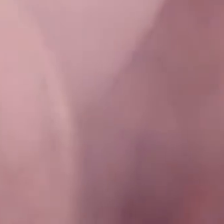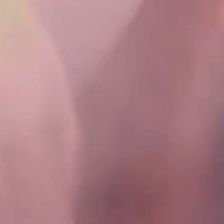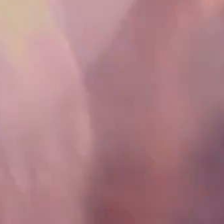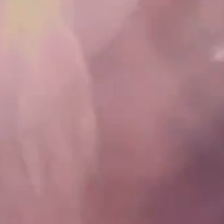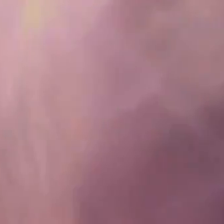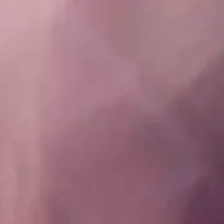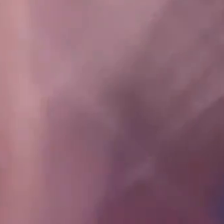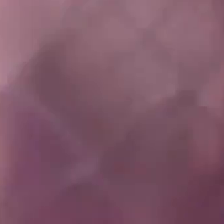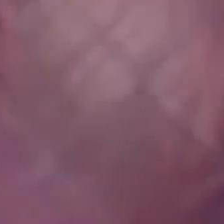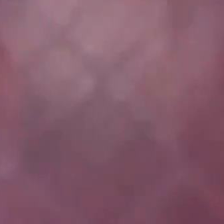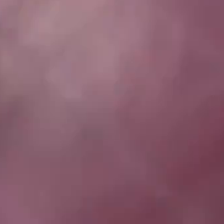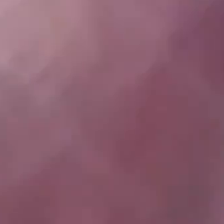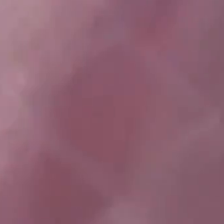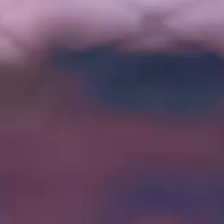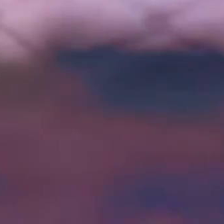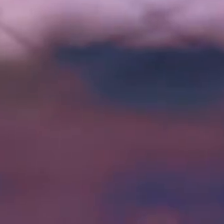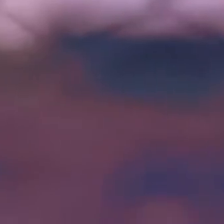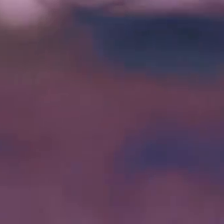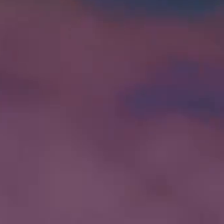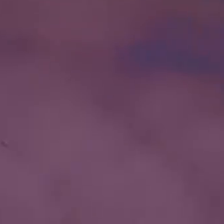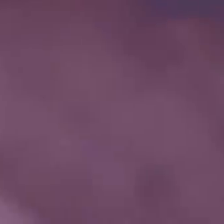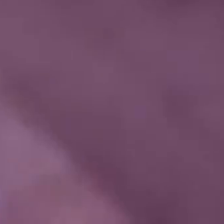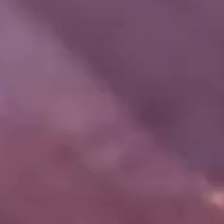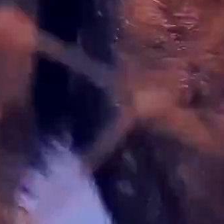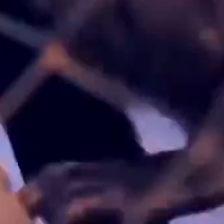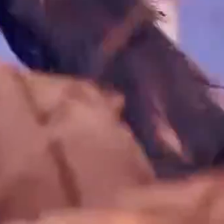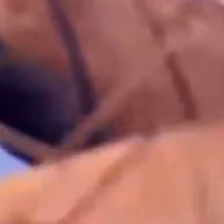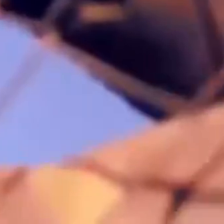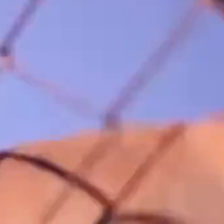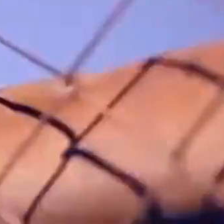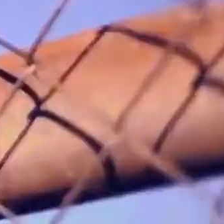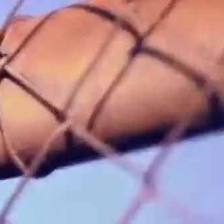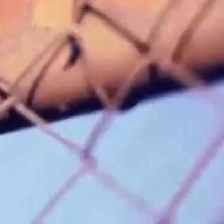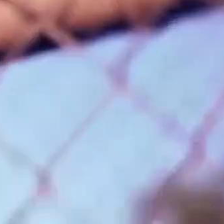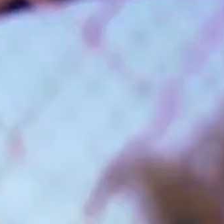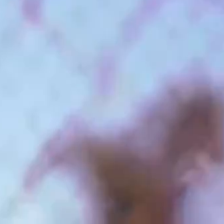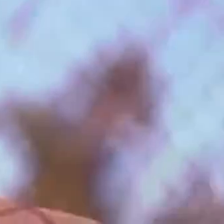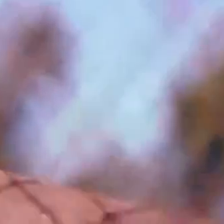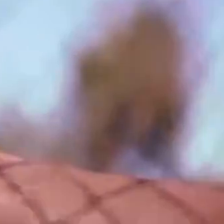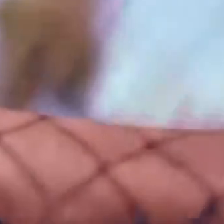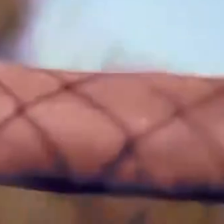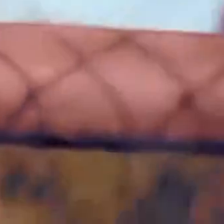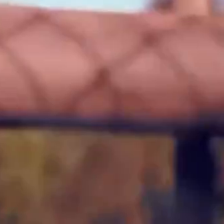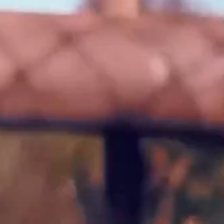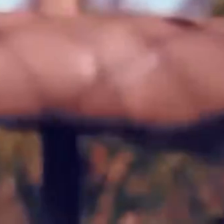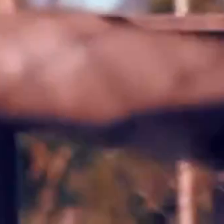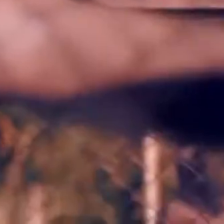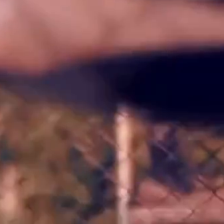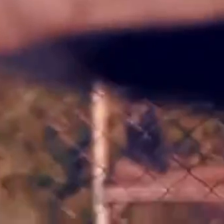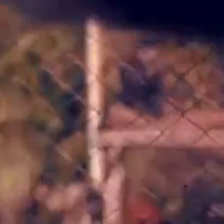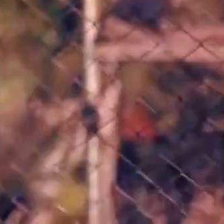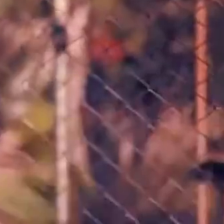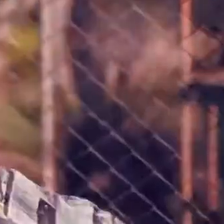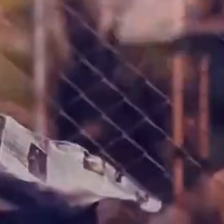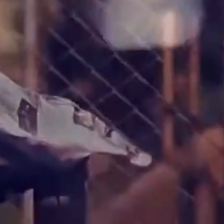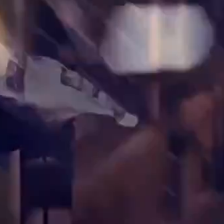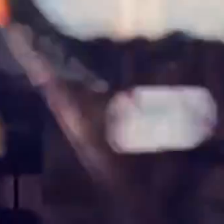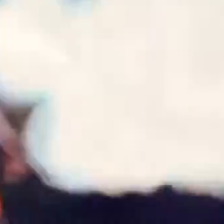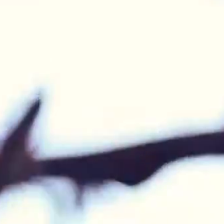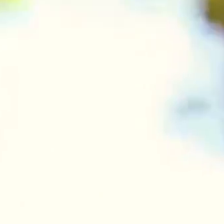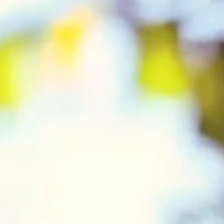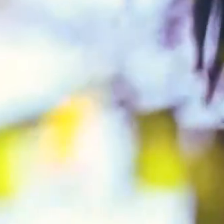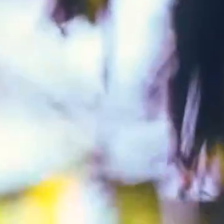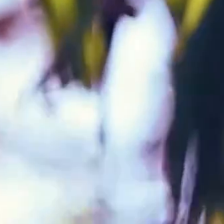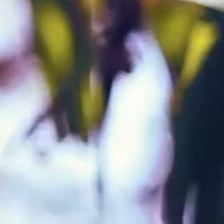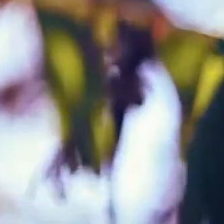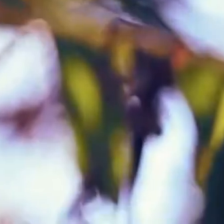Acolhimento de Primatas e Aves, é um de seus projetos. O Criador abriga aves e primatas em condições